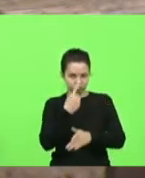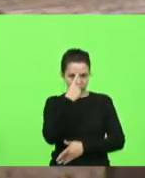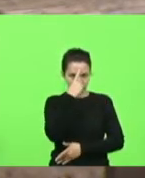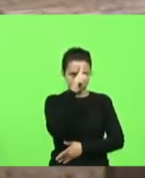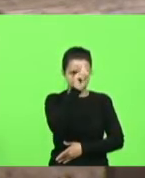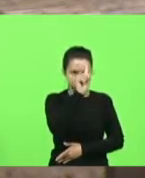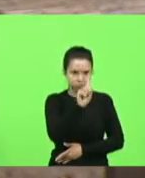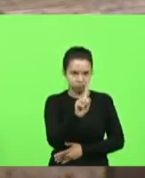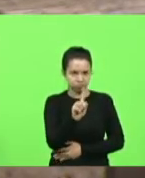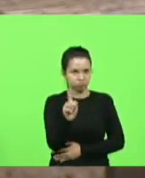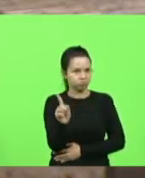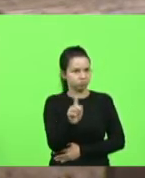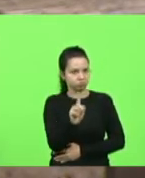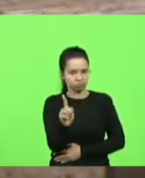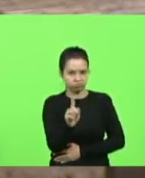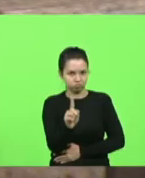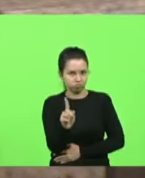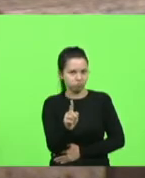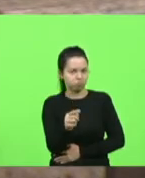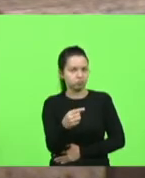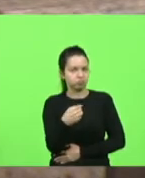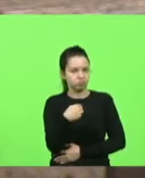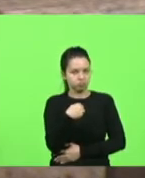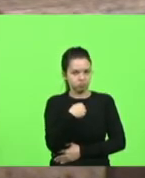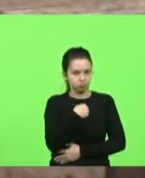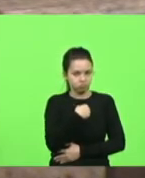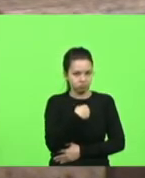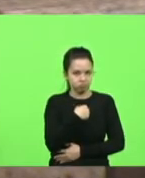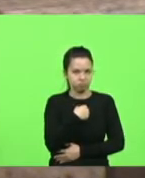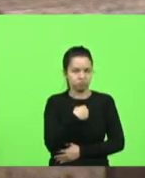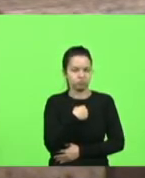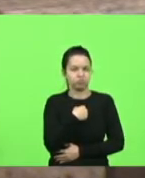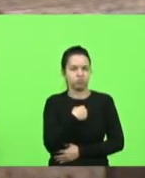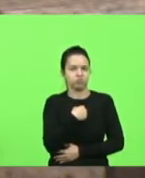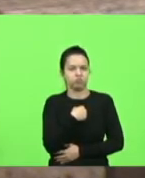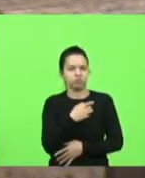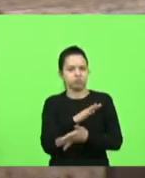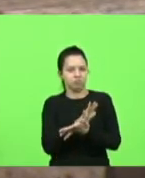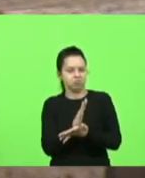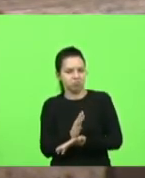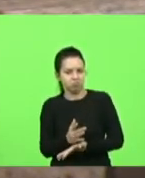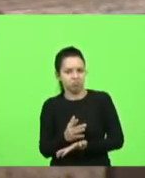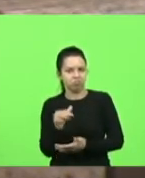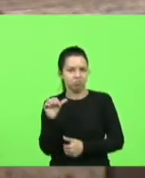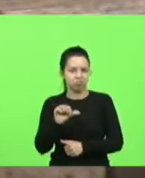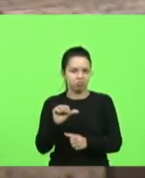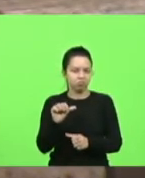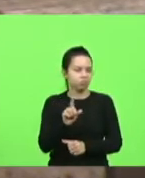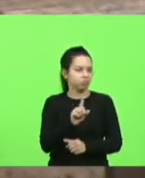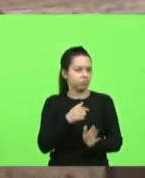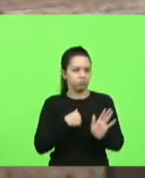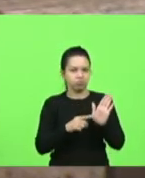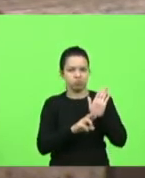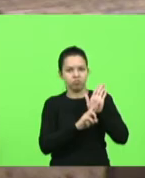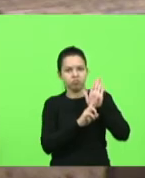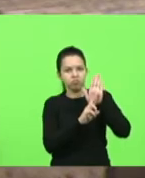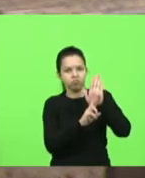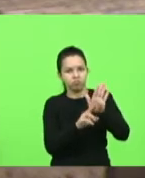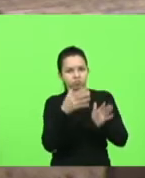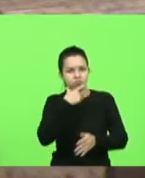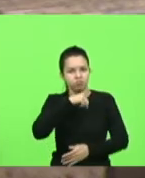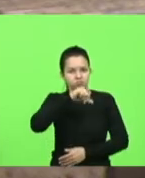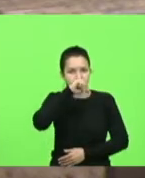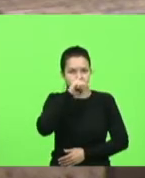venho aqui para incomodar eu estou aqui porque eu represento pais e alunos